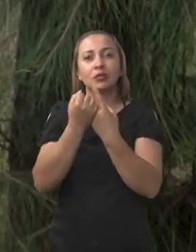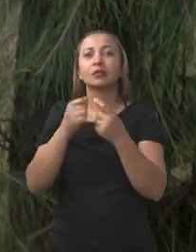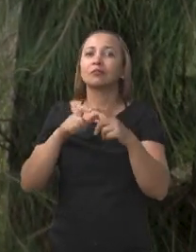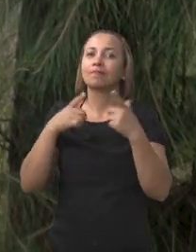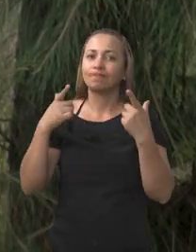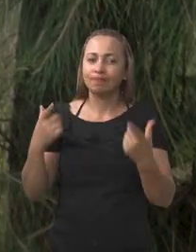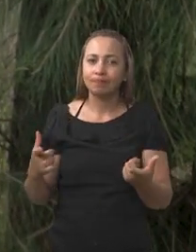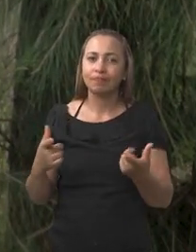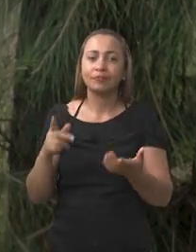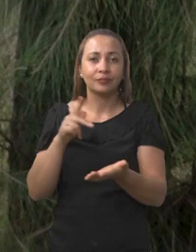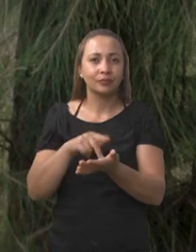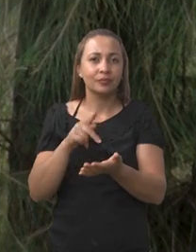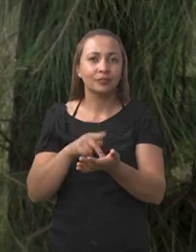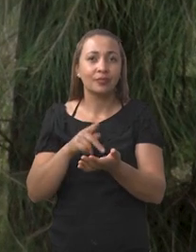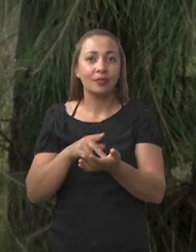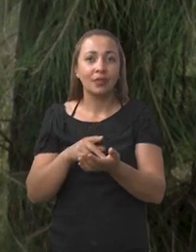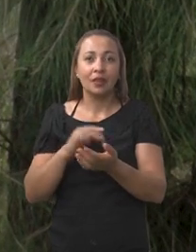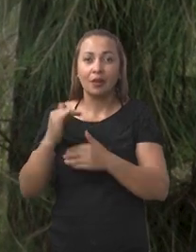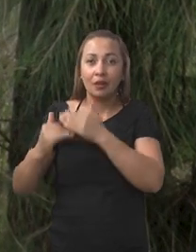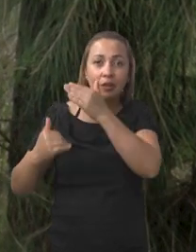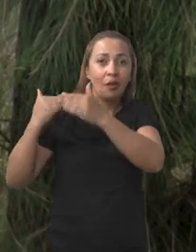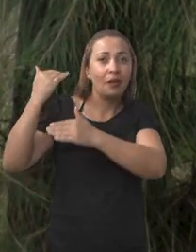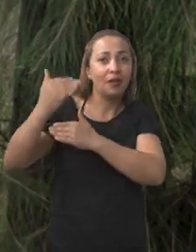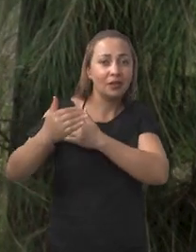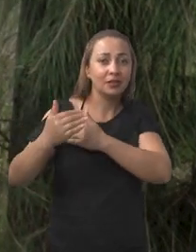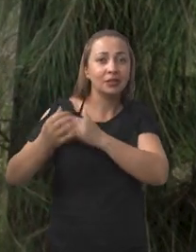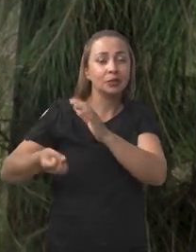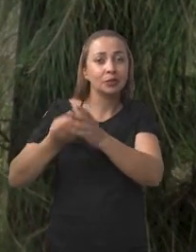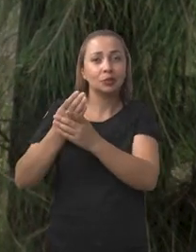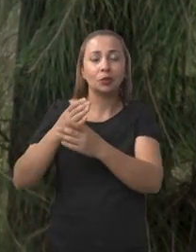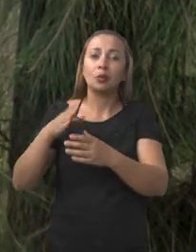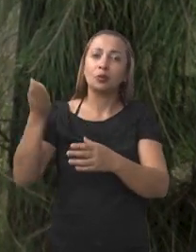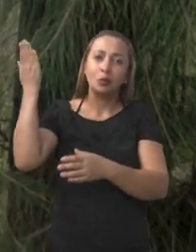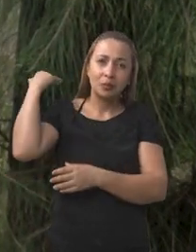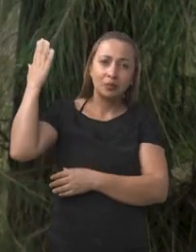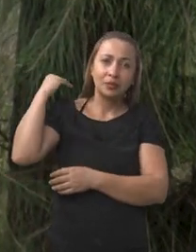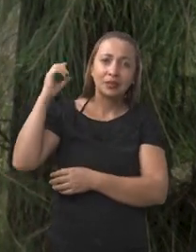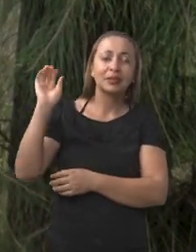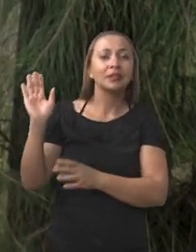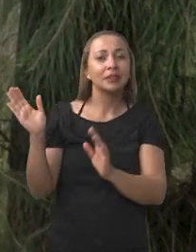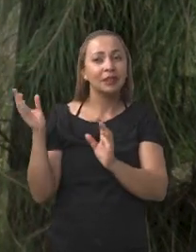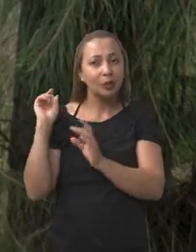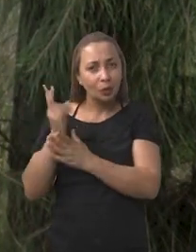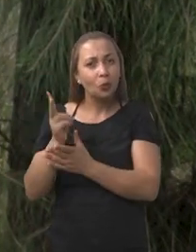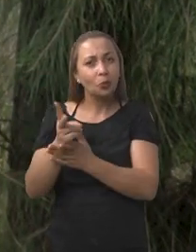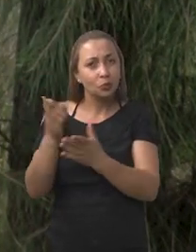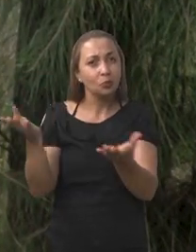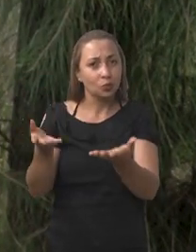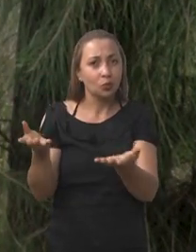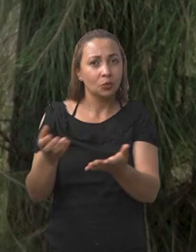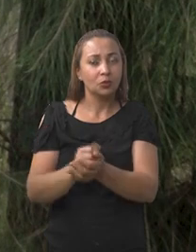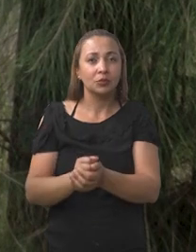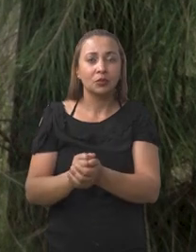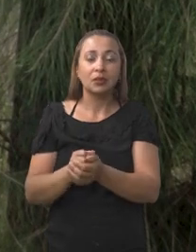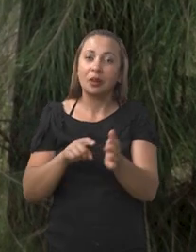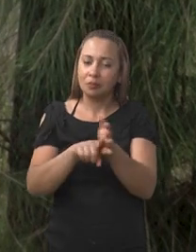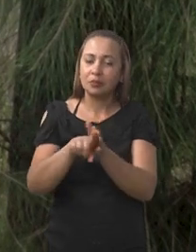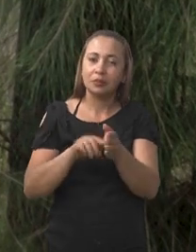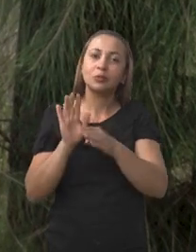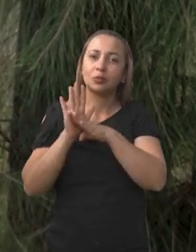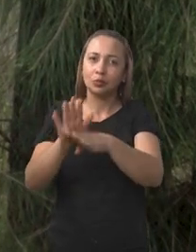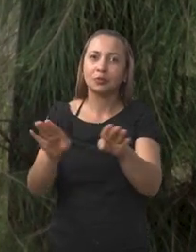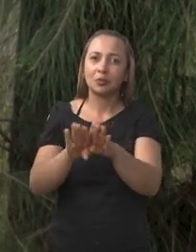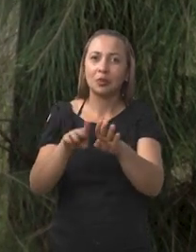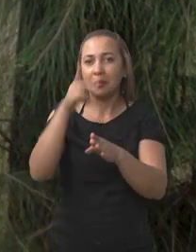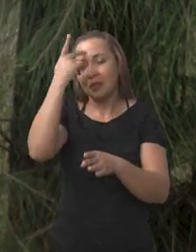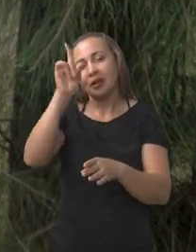muito grande. Essa realidade é até corrente desse passado, que é muito recente. Então, acho que a pesquisa dele contribui também para que a